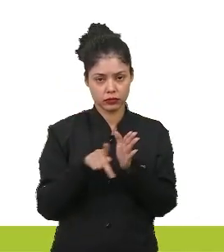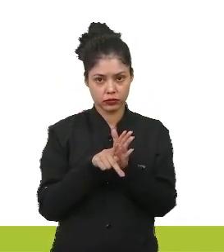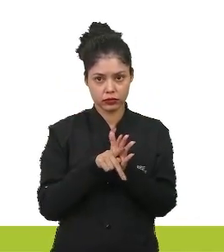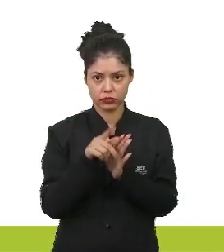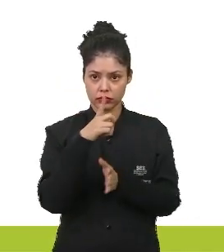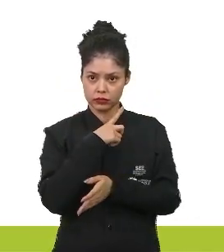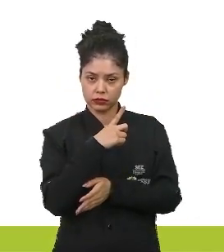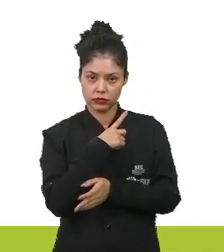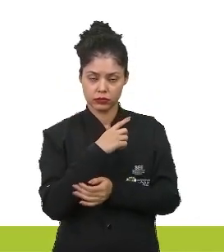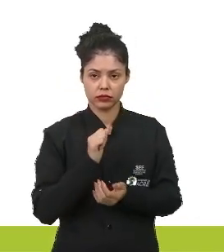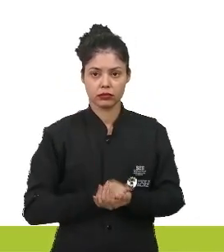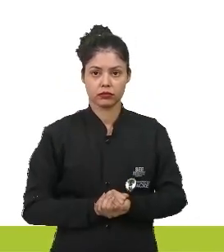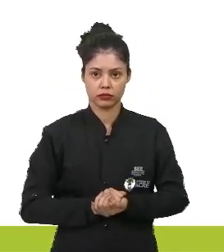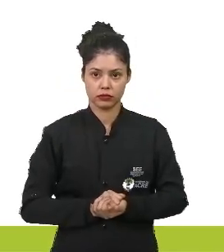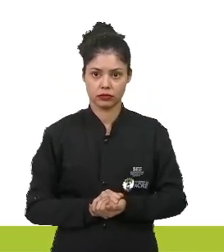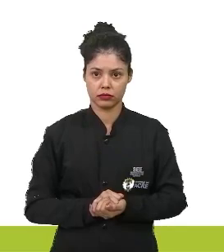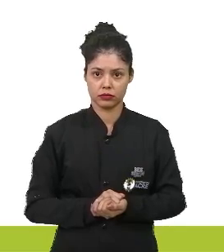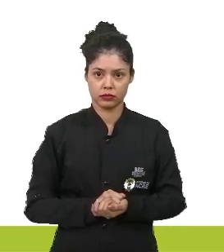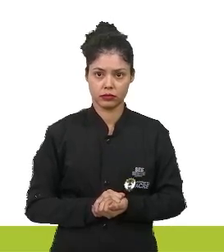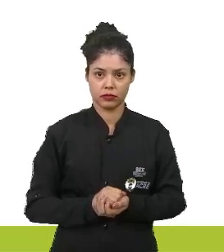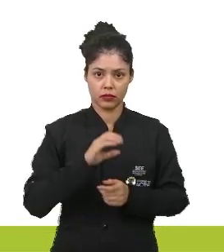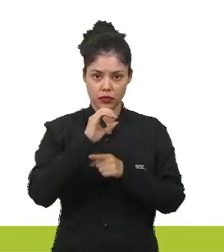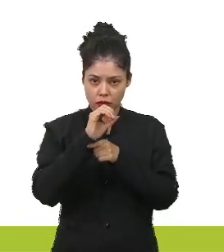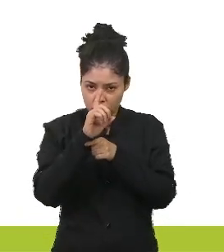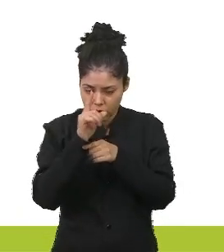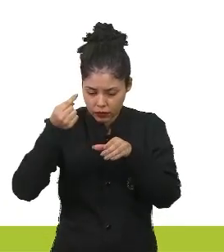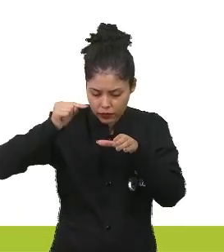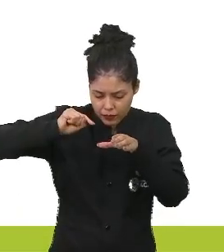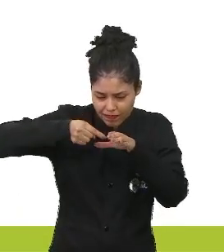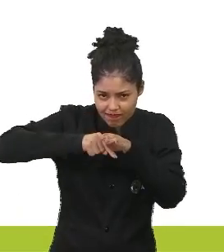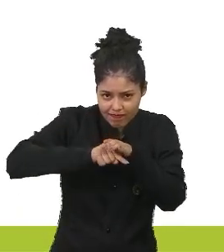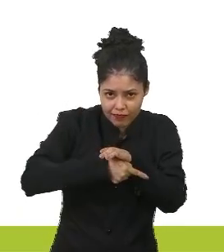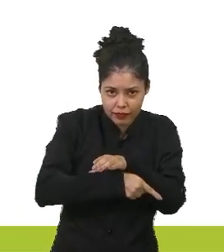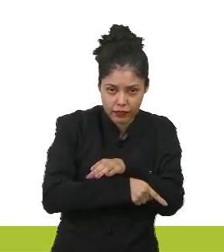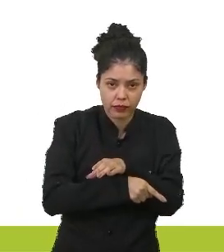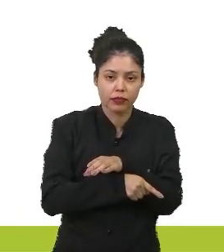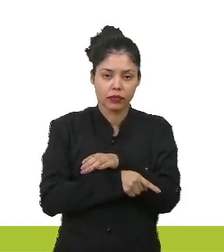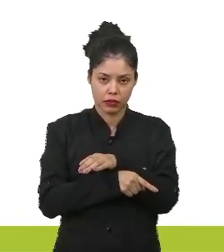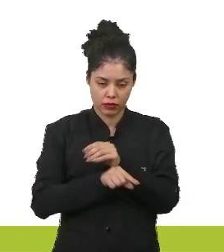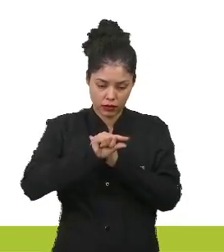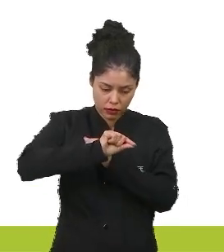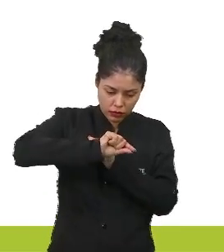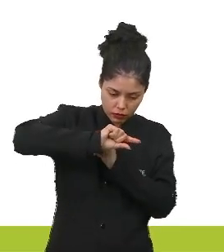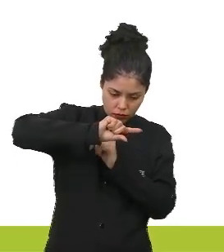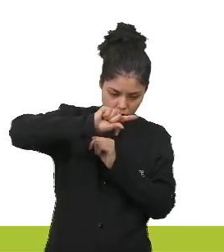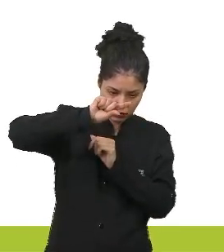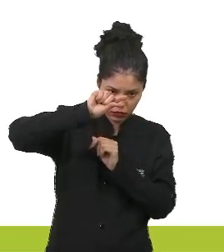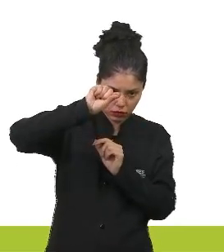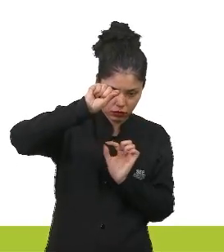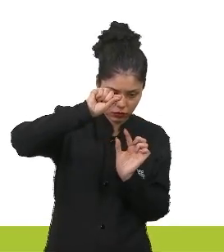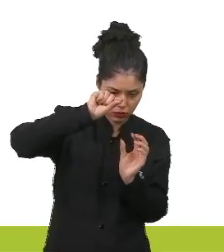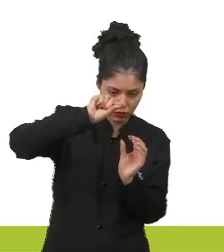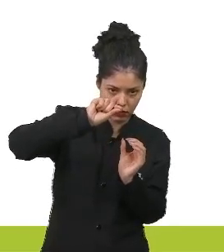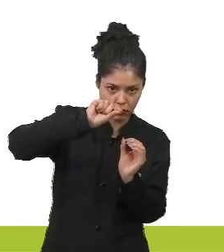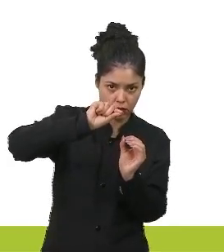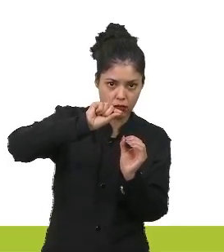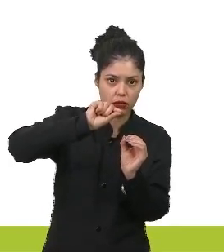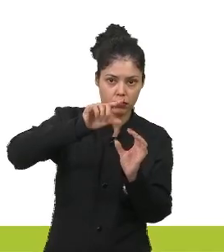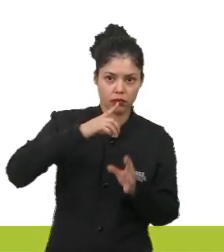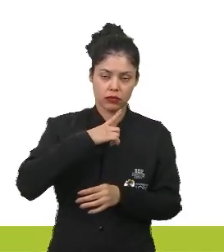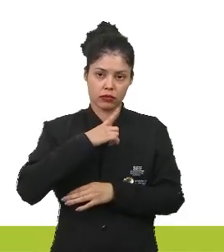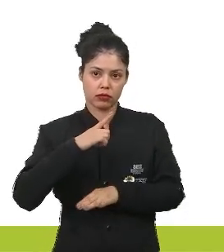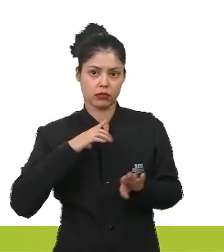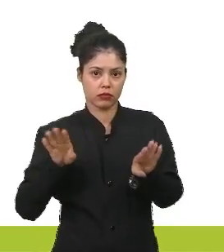a osfera que está lá dentro guardadinha. Legal. Além de insetos,